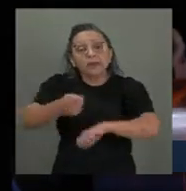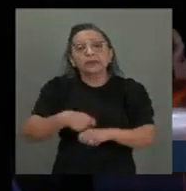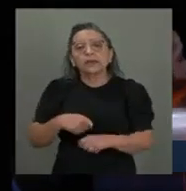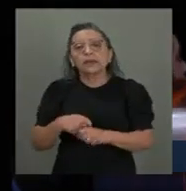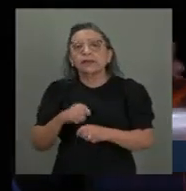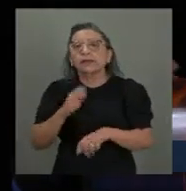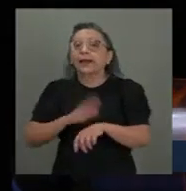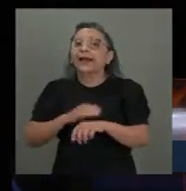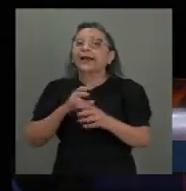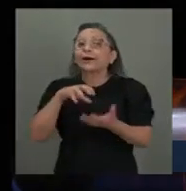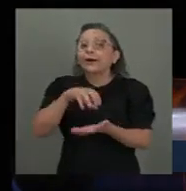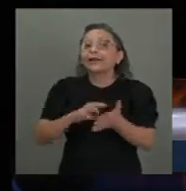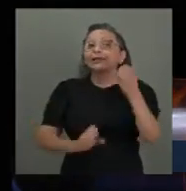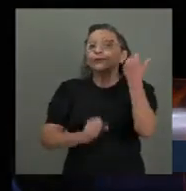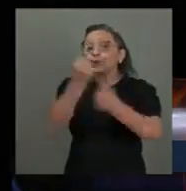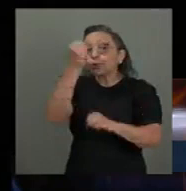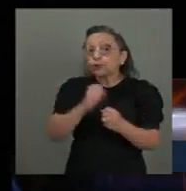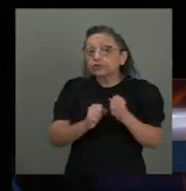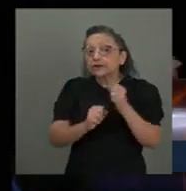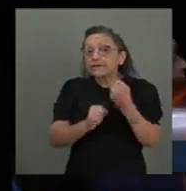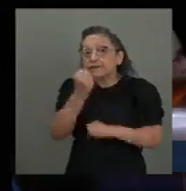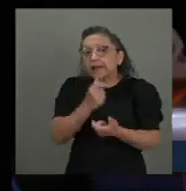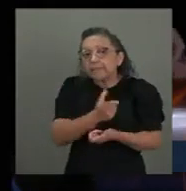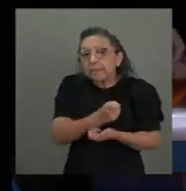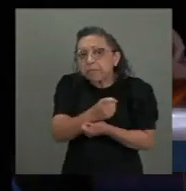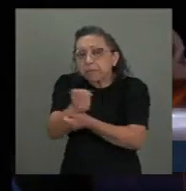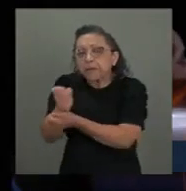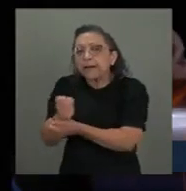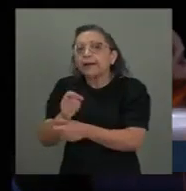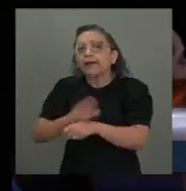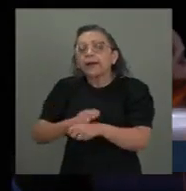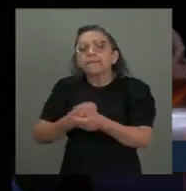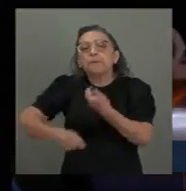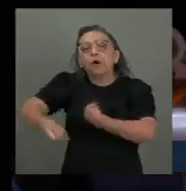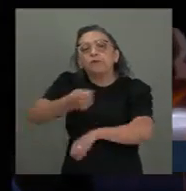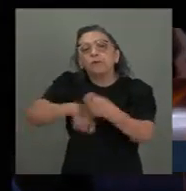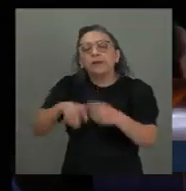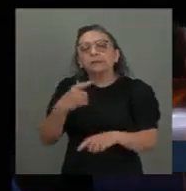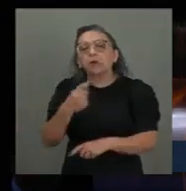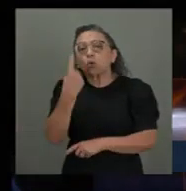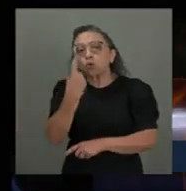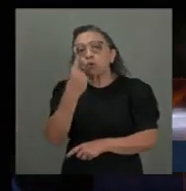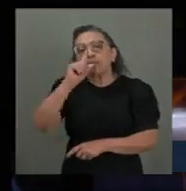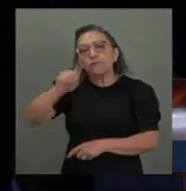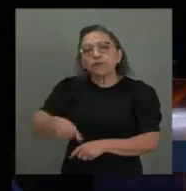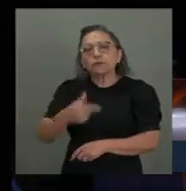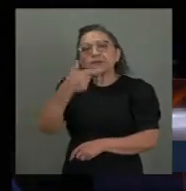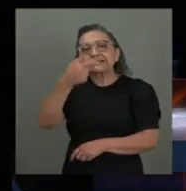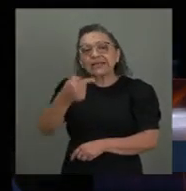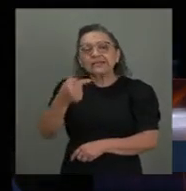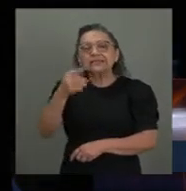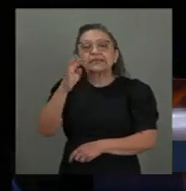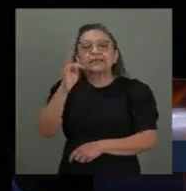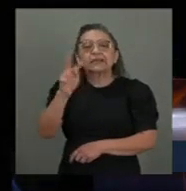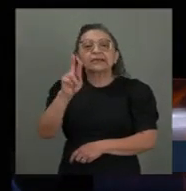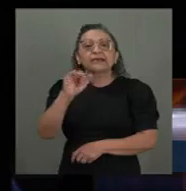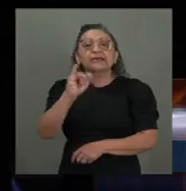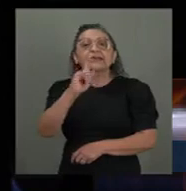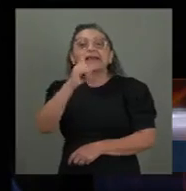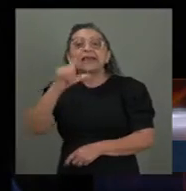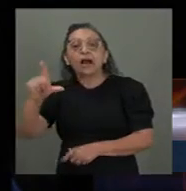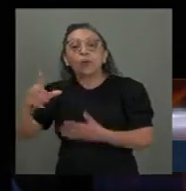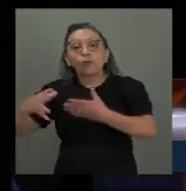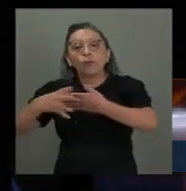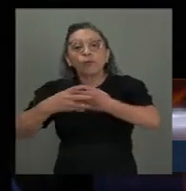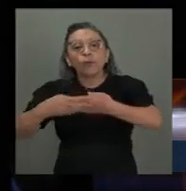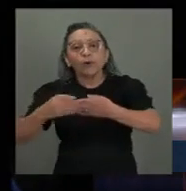global de armamentos movimenta cerca de 1,7 trilhão de dólares